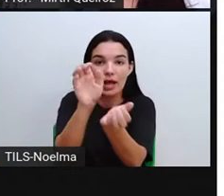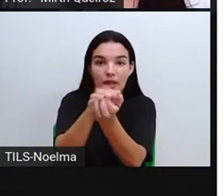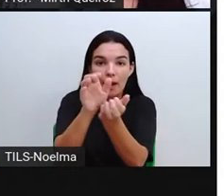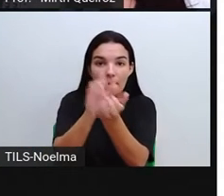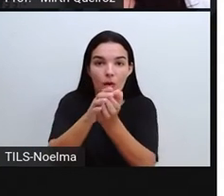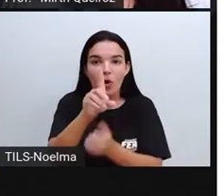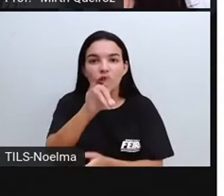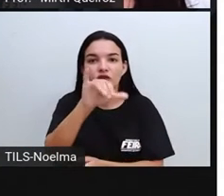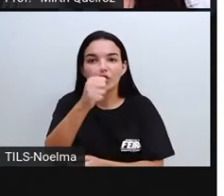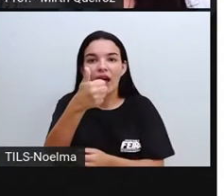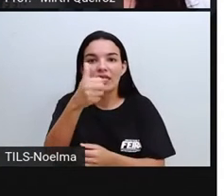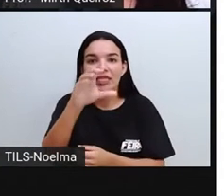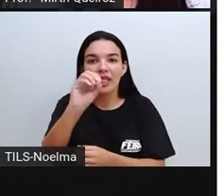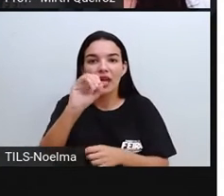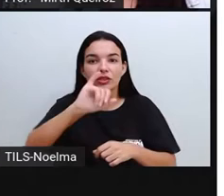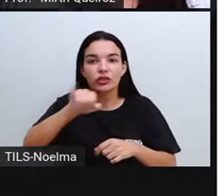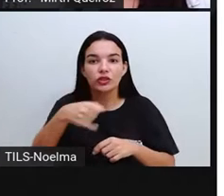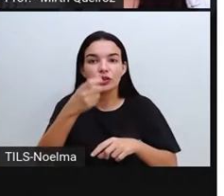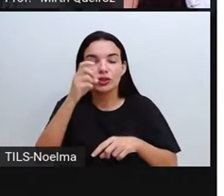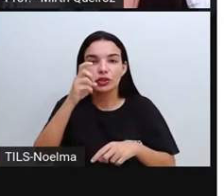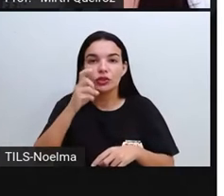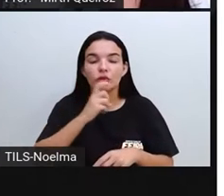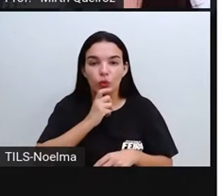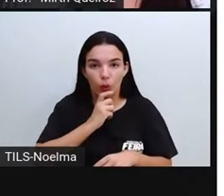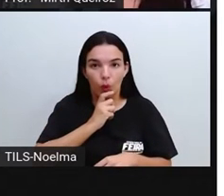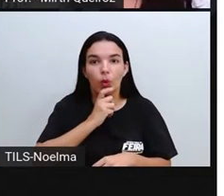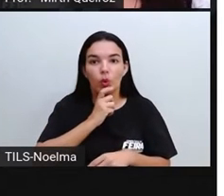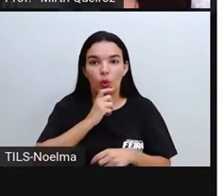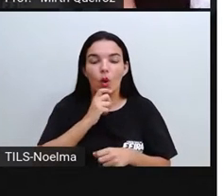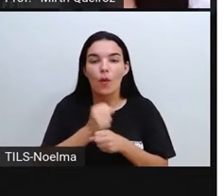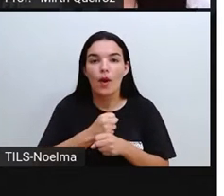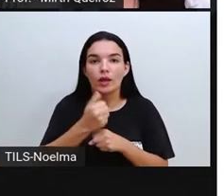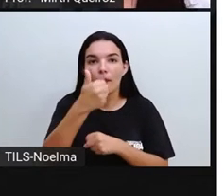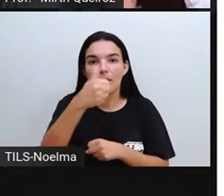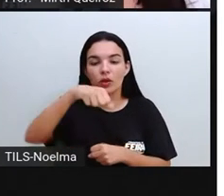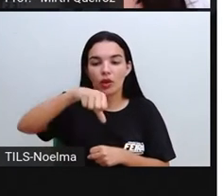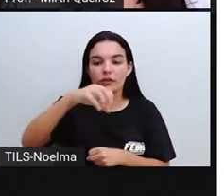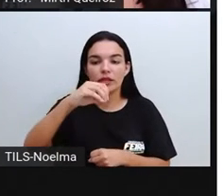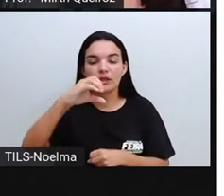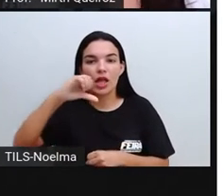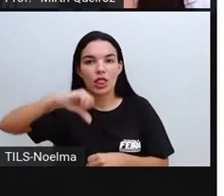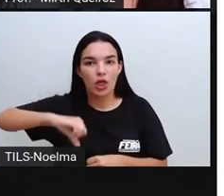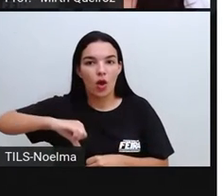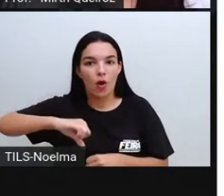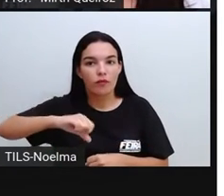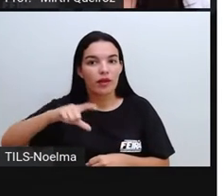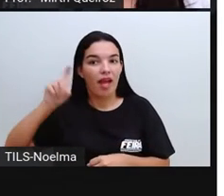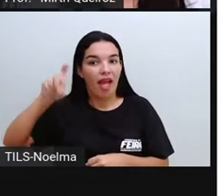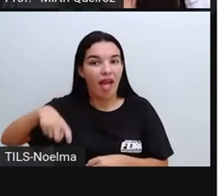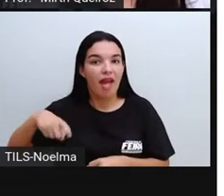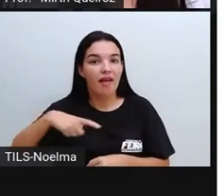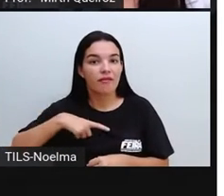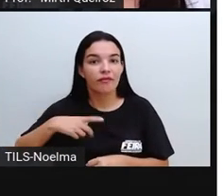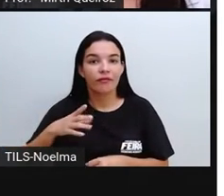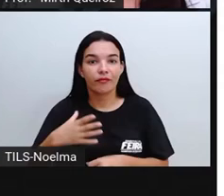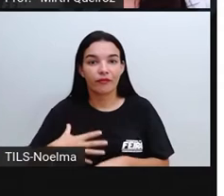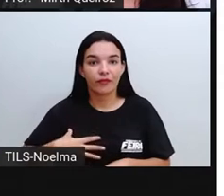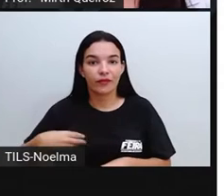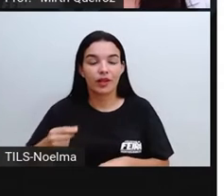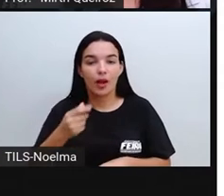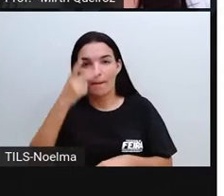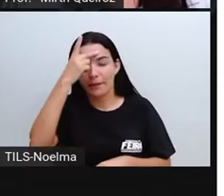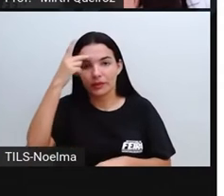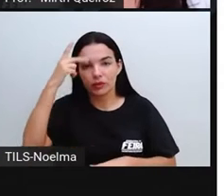feira. E vocês já podem analisar aí, observar de onde é que veio esse dom, né? Esse gosto de